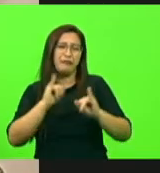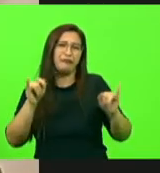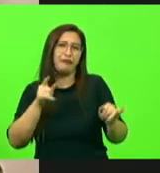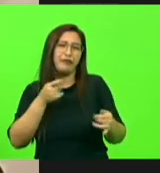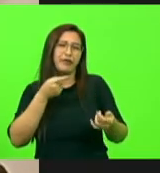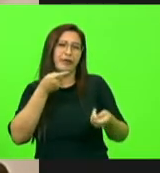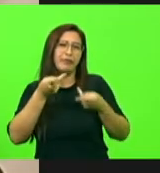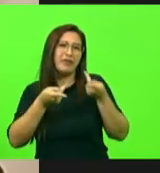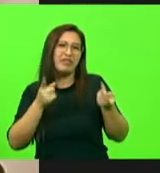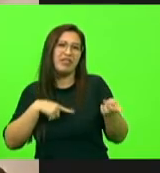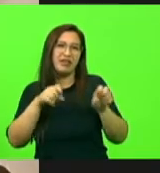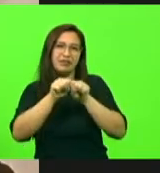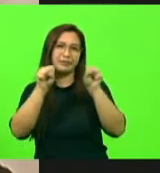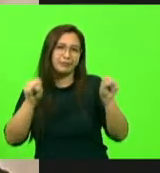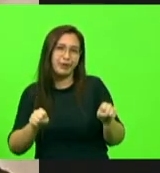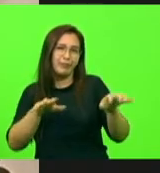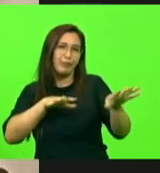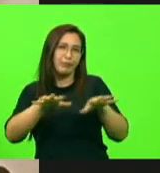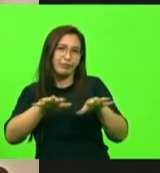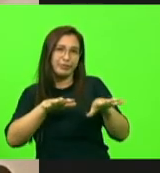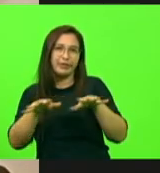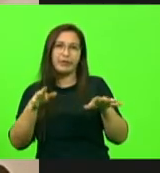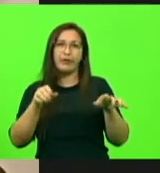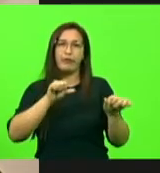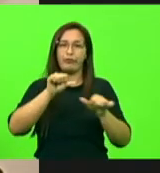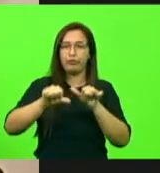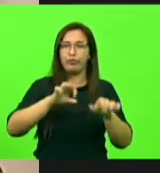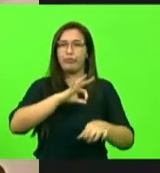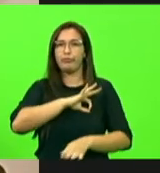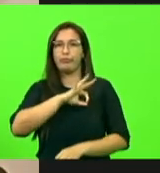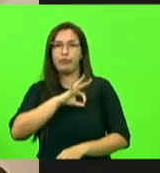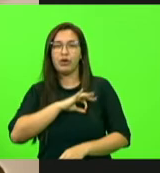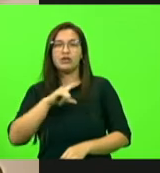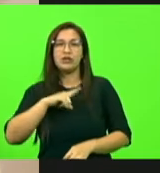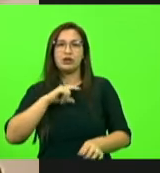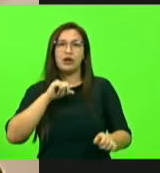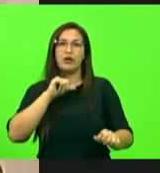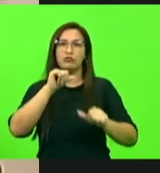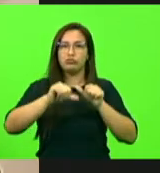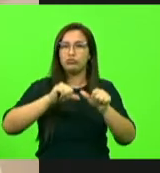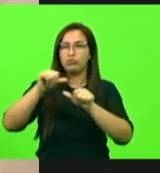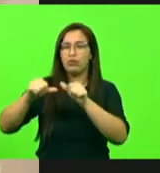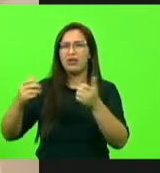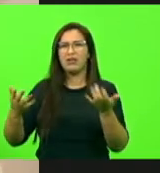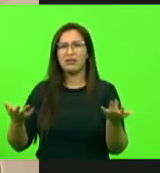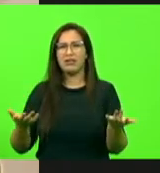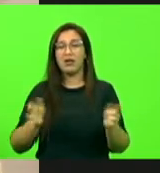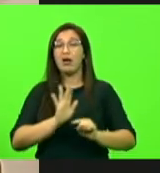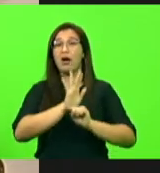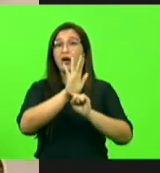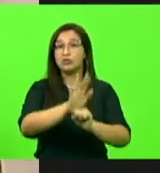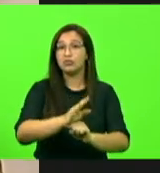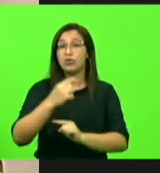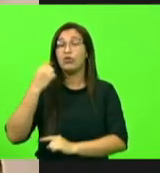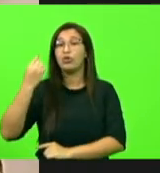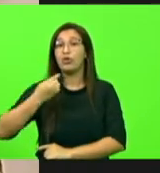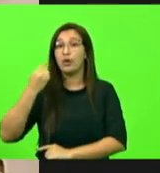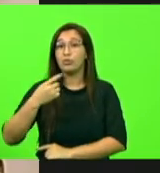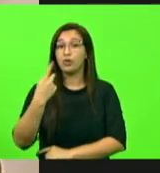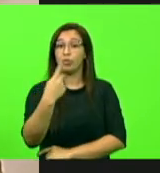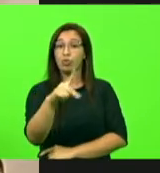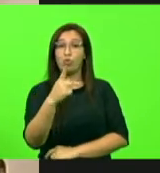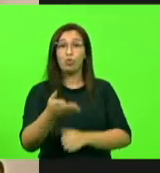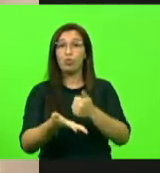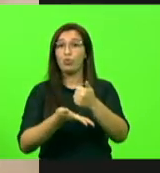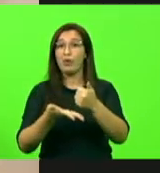sistema de movimentação, troca a polícia para cá, nós temos uma troca inteligente, foi beneficiar deputados da sua base,